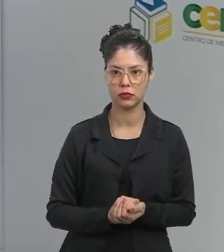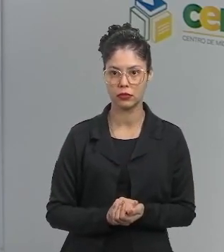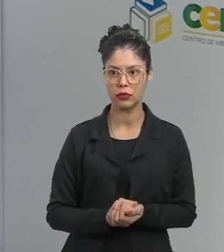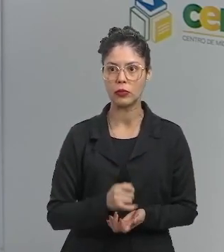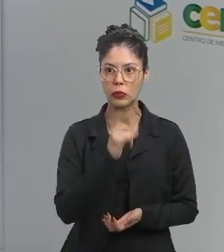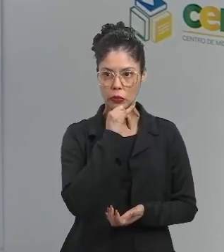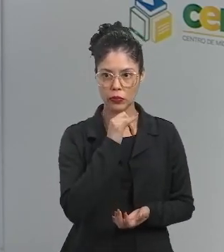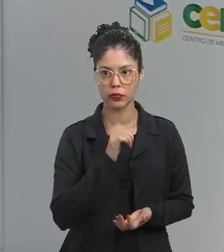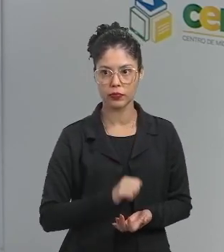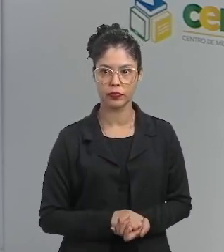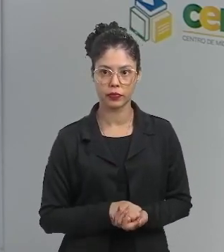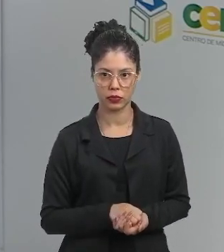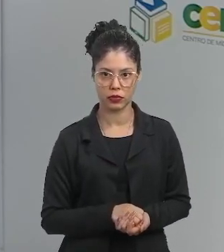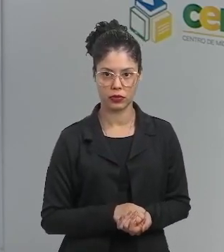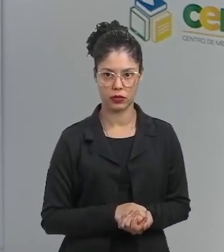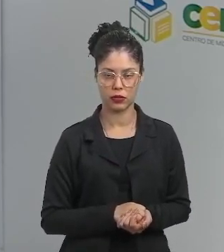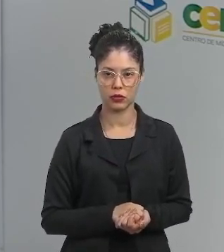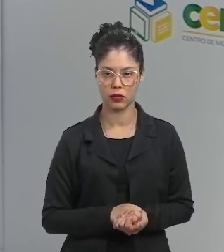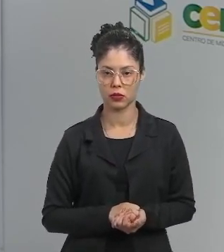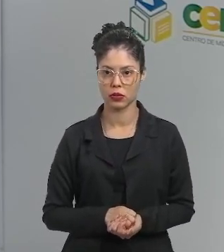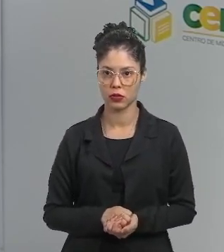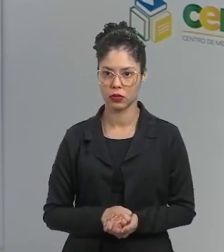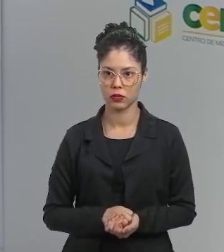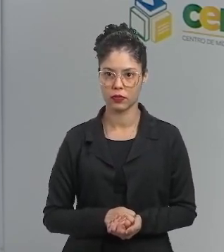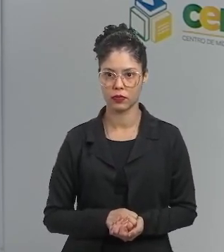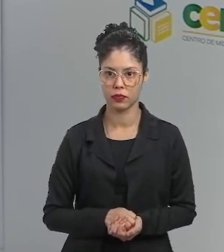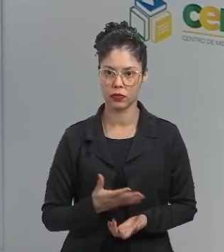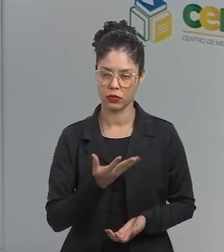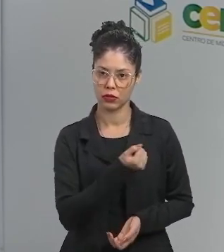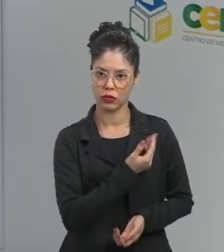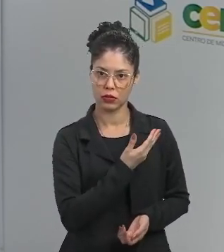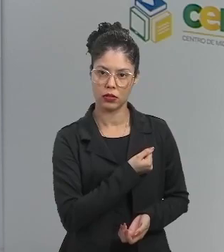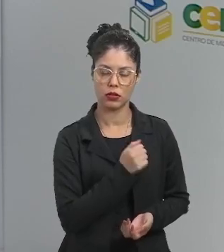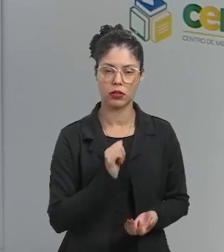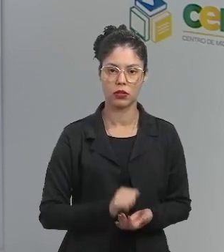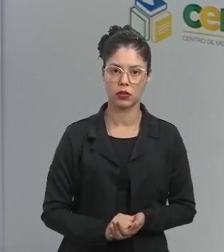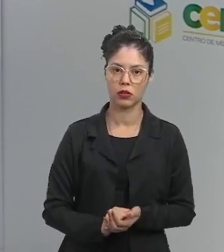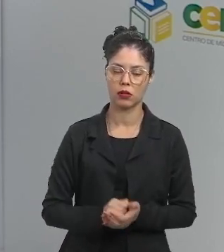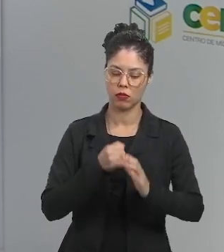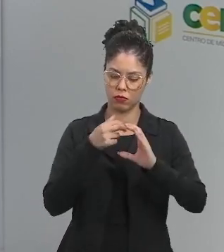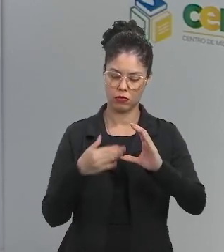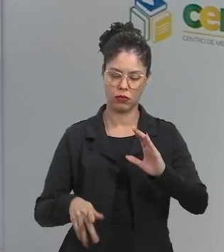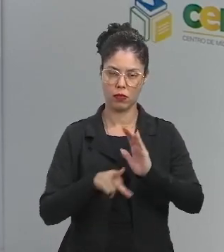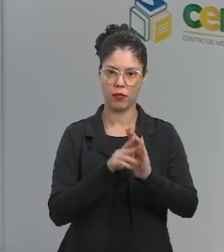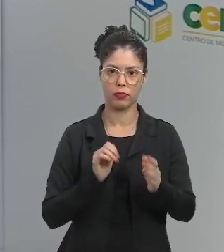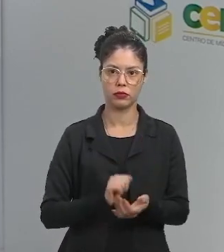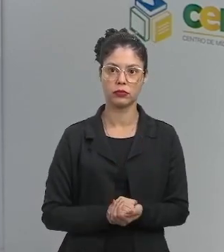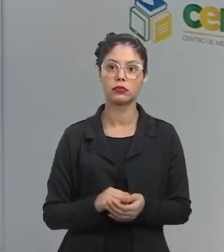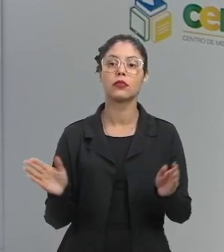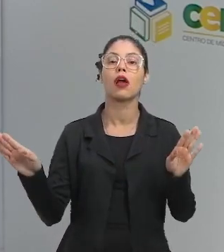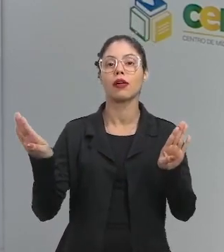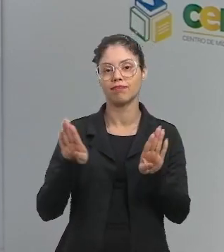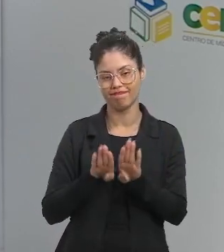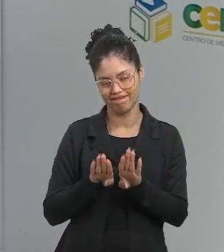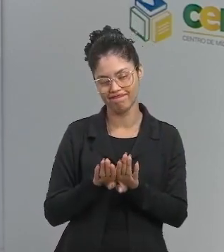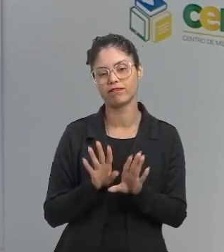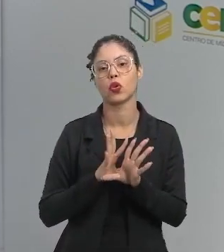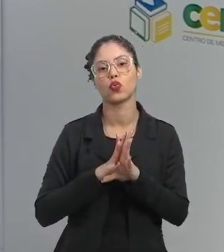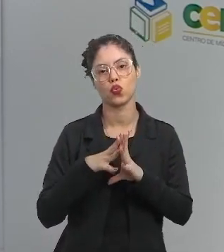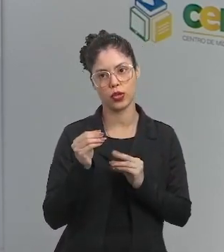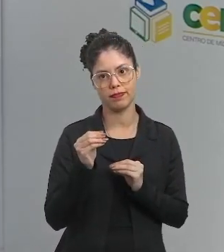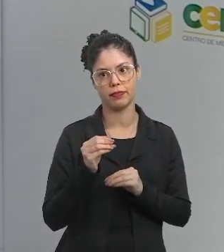Por exemplo, diminuição dos indivíduos de espécies silvestres. E até a extinção de espécies.